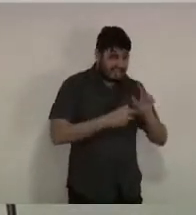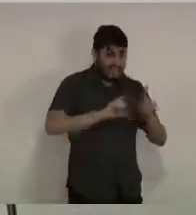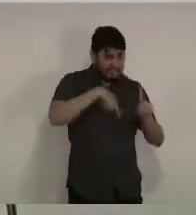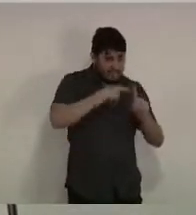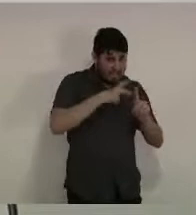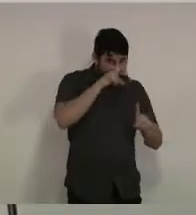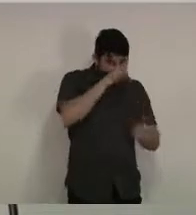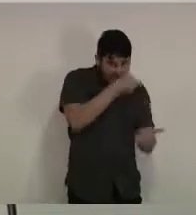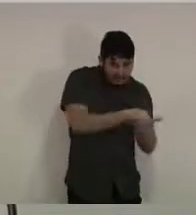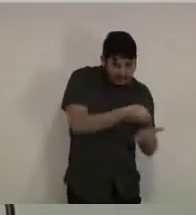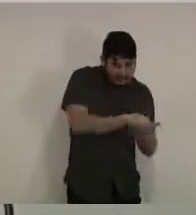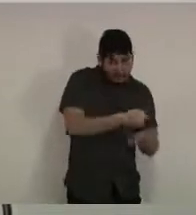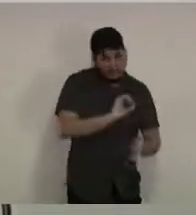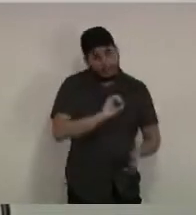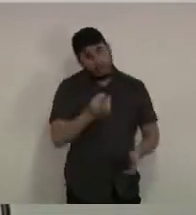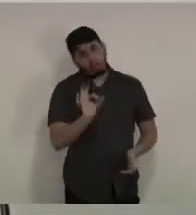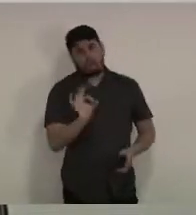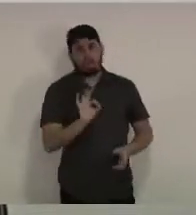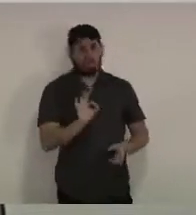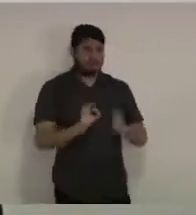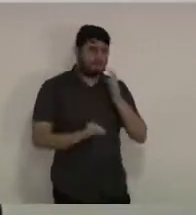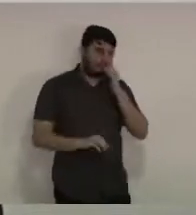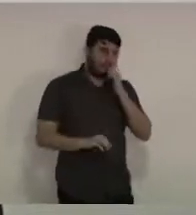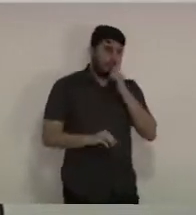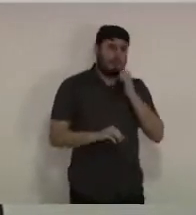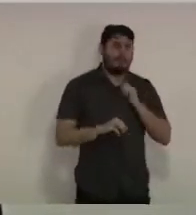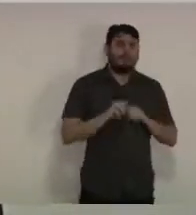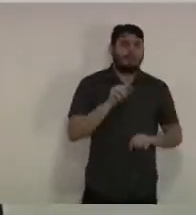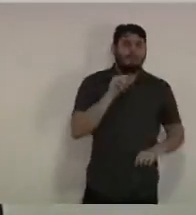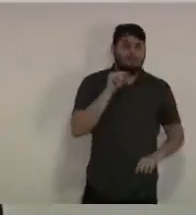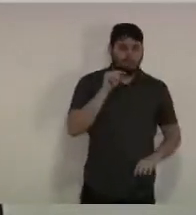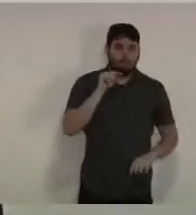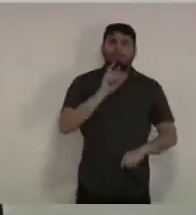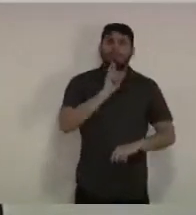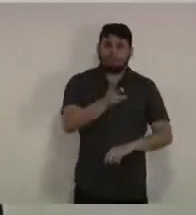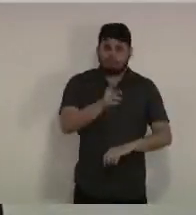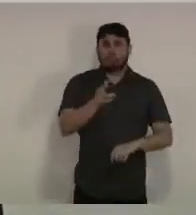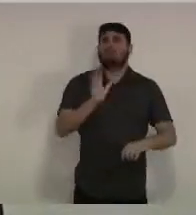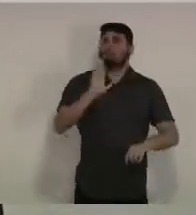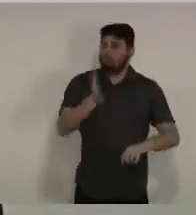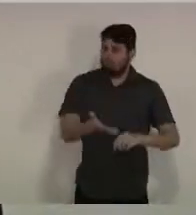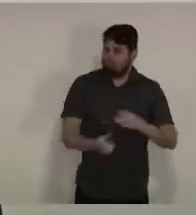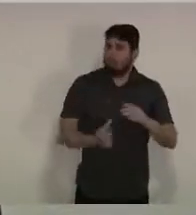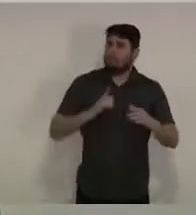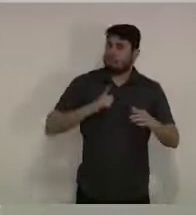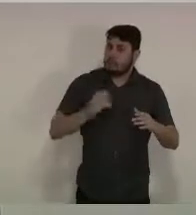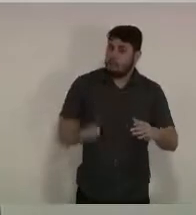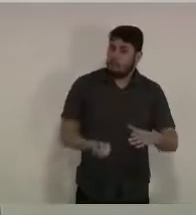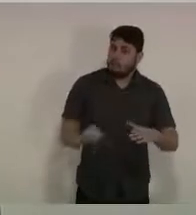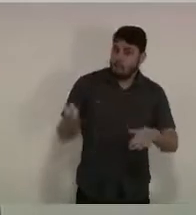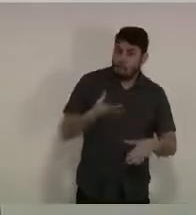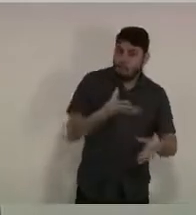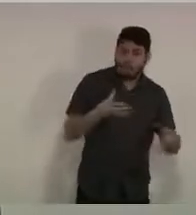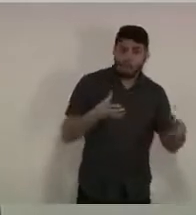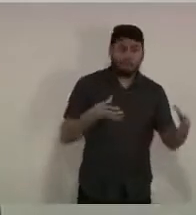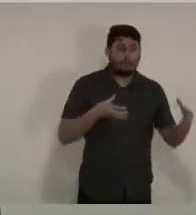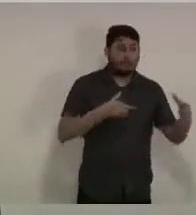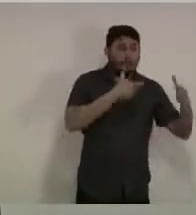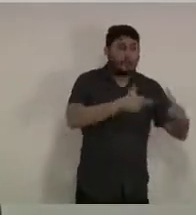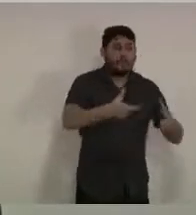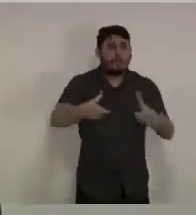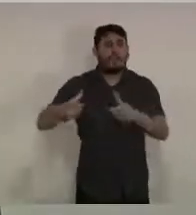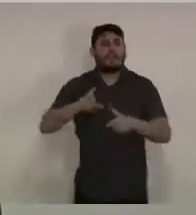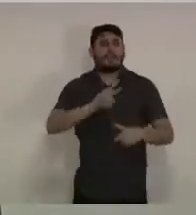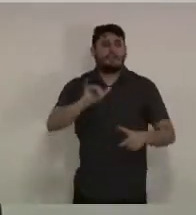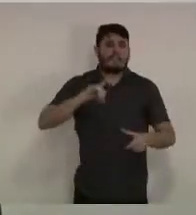região metropolitana estamos aumentando o número de barreiras justamente para coibir essa circulação de forma indevida mas a ideia é